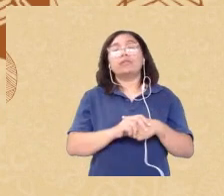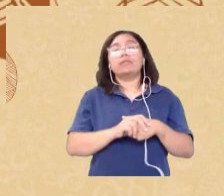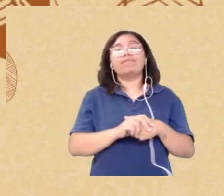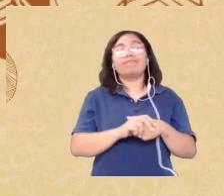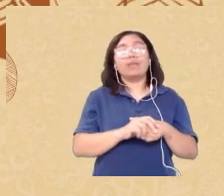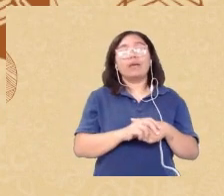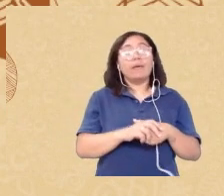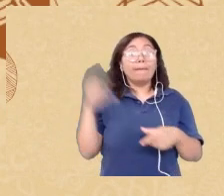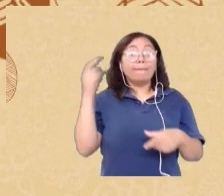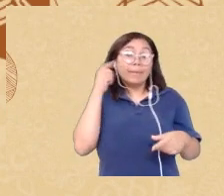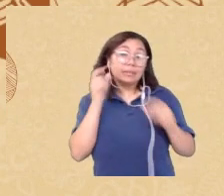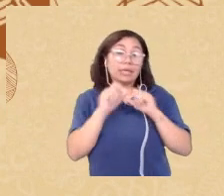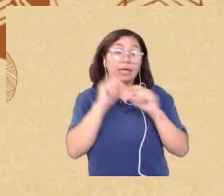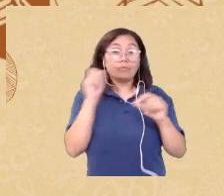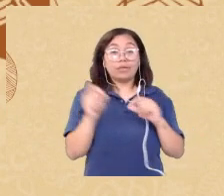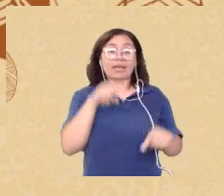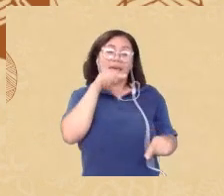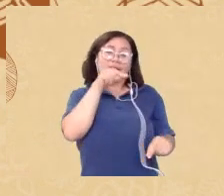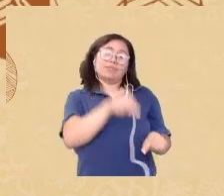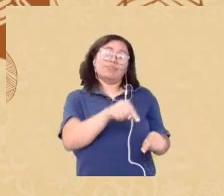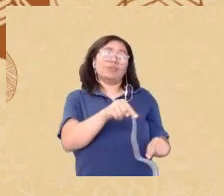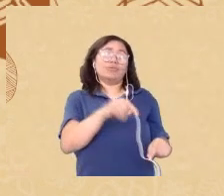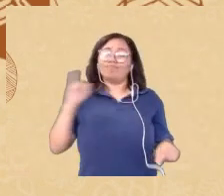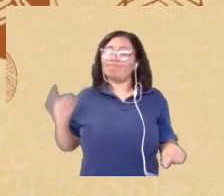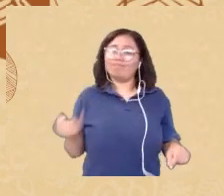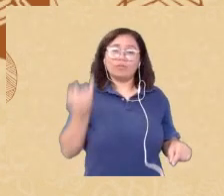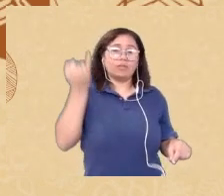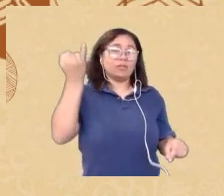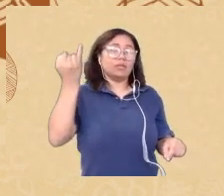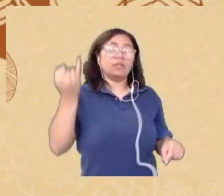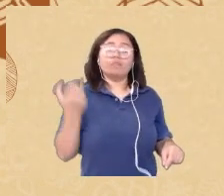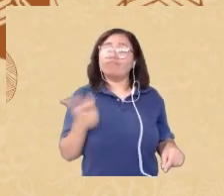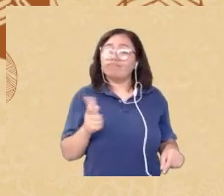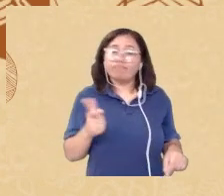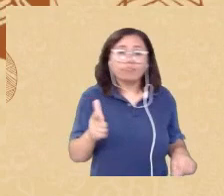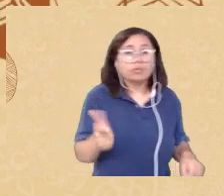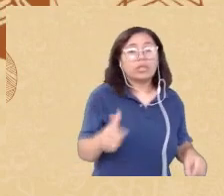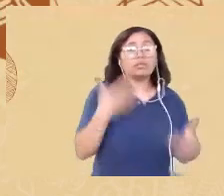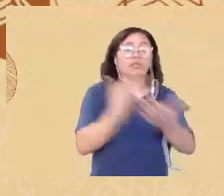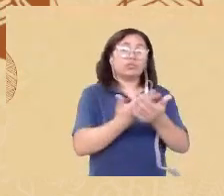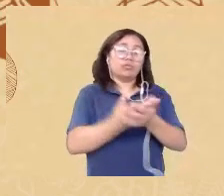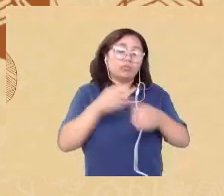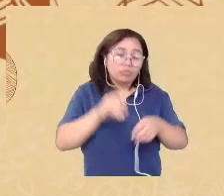tiveram oportunidade de estudar e outro detalhe é que esses jovens que estão presos